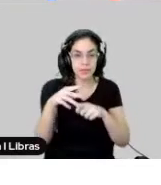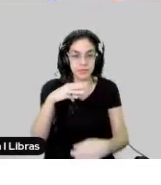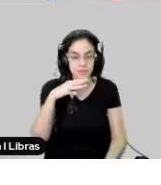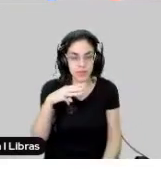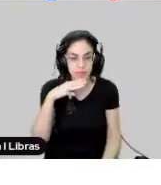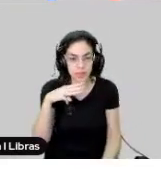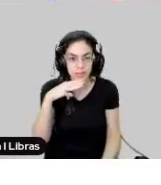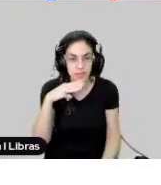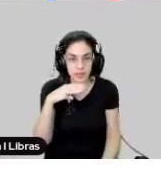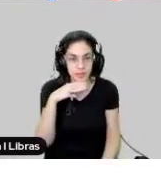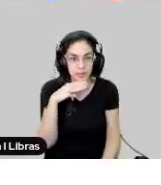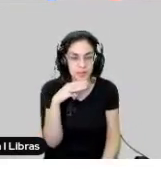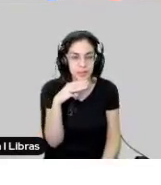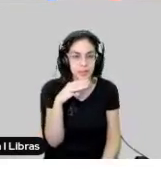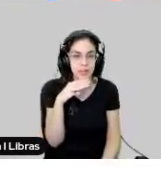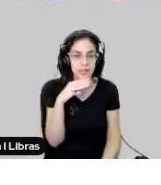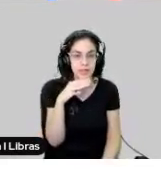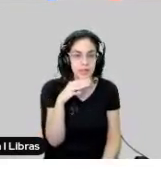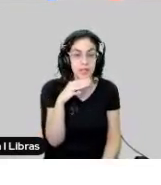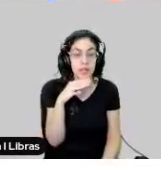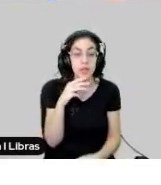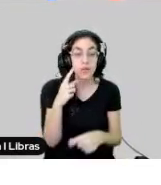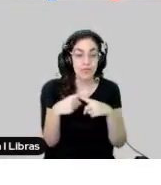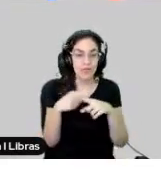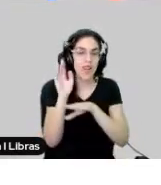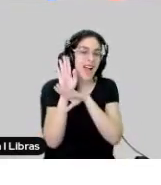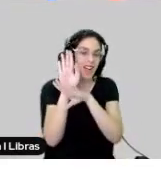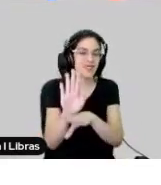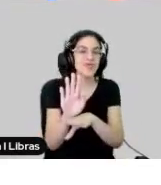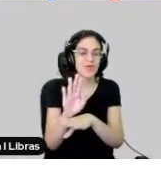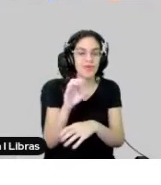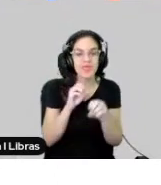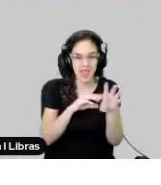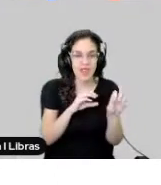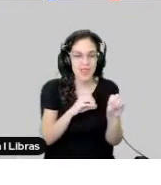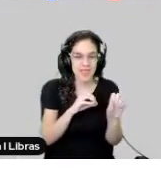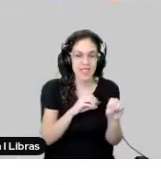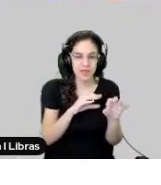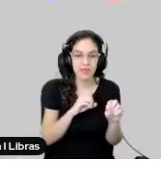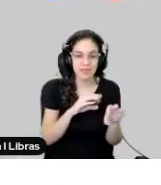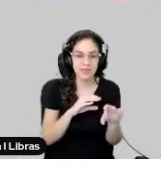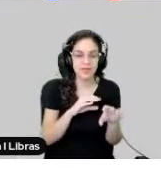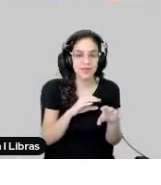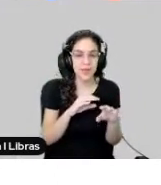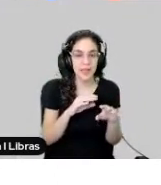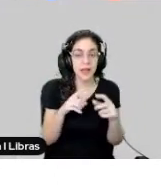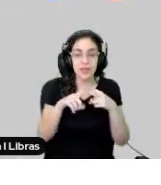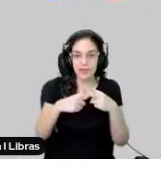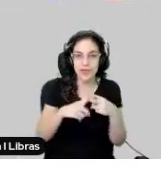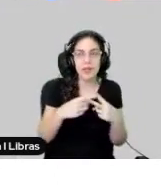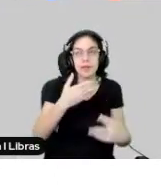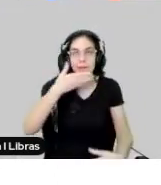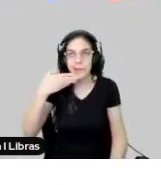protagonista, né? Porque a gente já começou a ajudar muito o ensino. Então, sempre buscando ferramentas, a